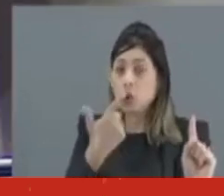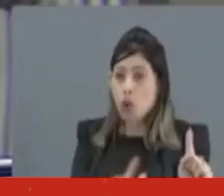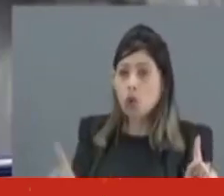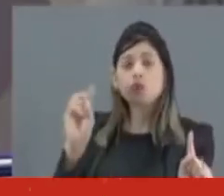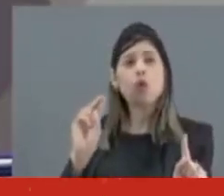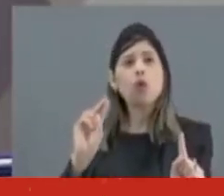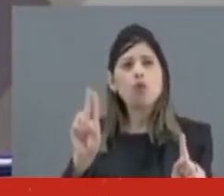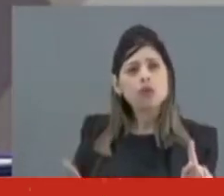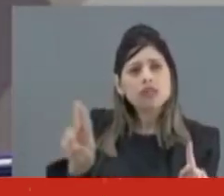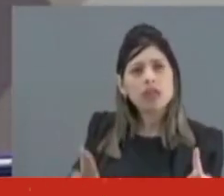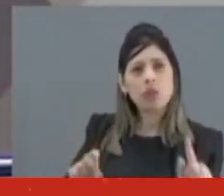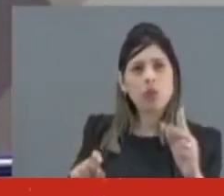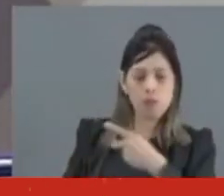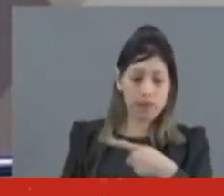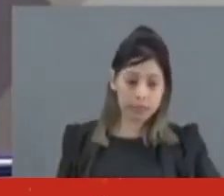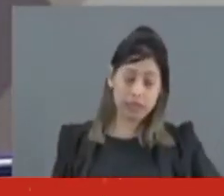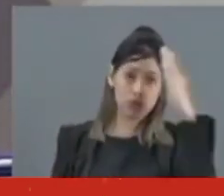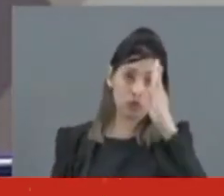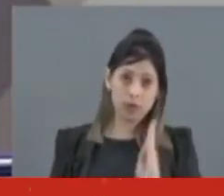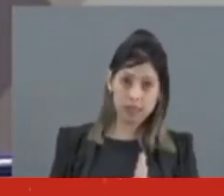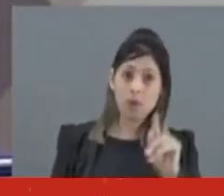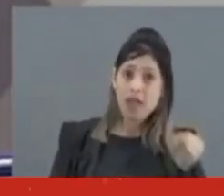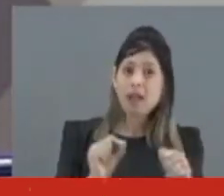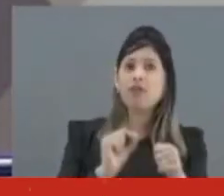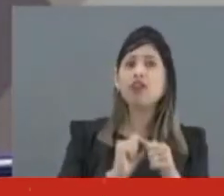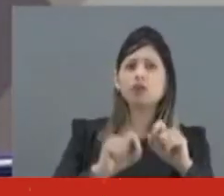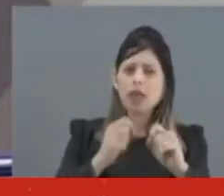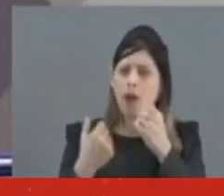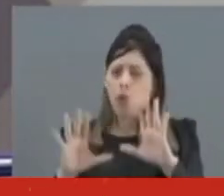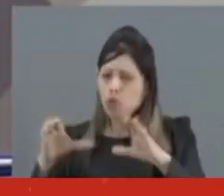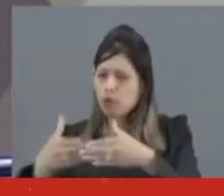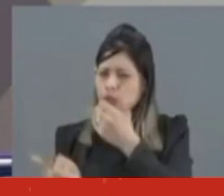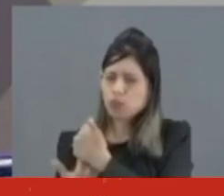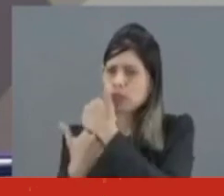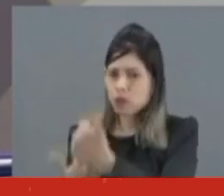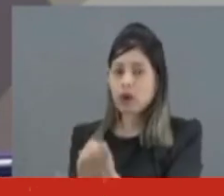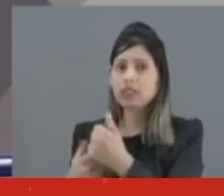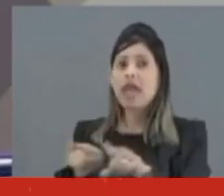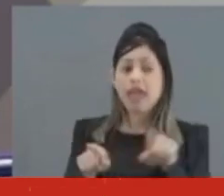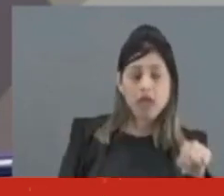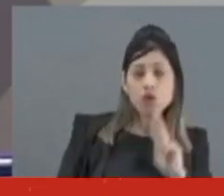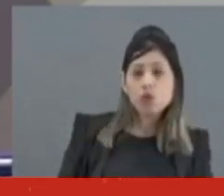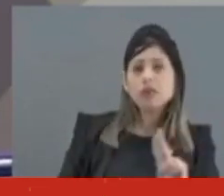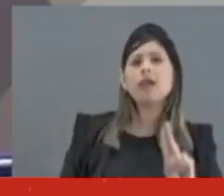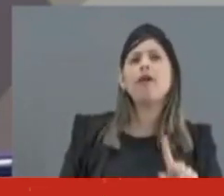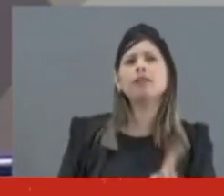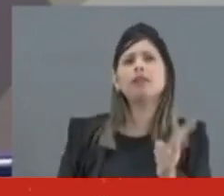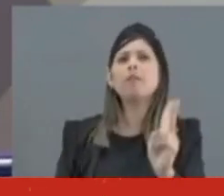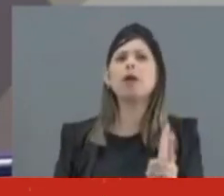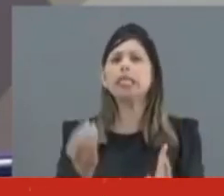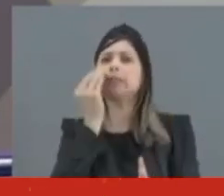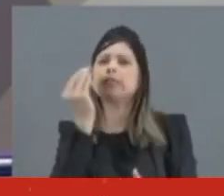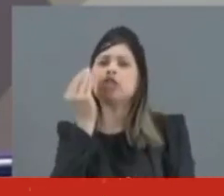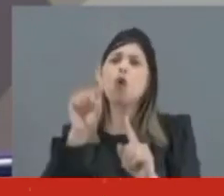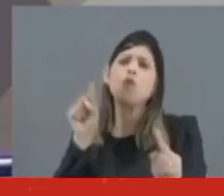relevantíssima função de presidente da República. Visto como figura mítica por seus apoiadores, Jair Bolsonaro se utilizou como pôde do aparato estatal para